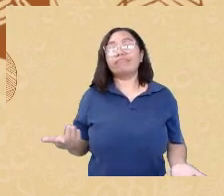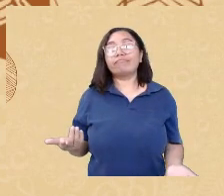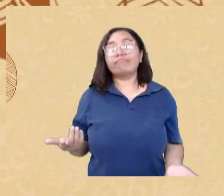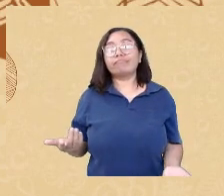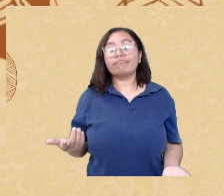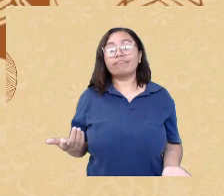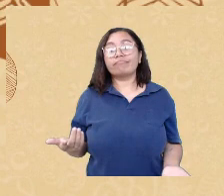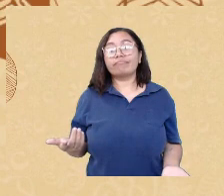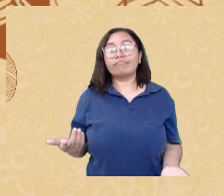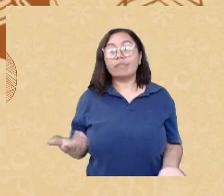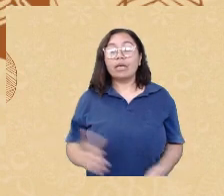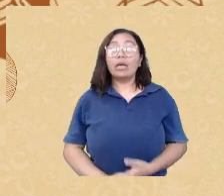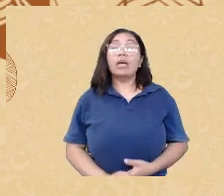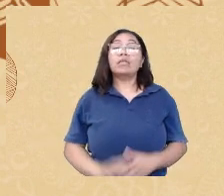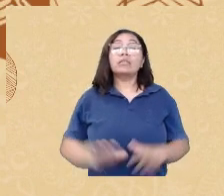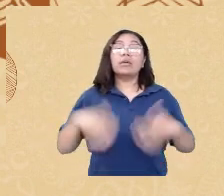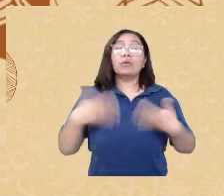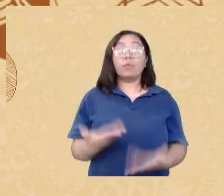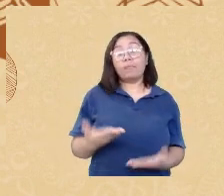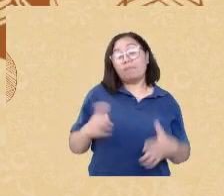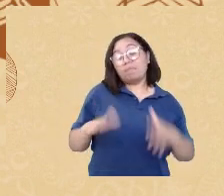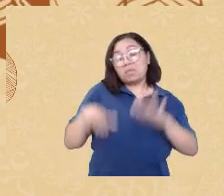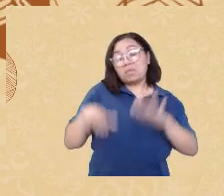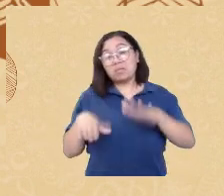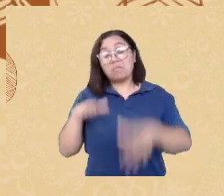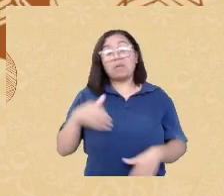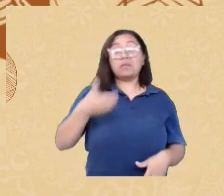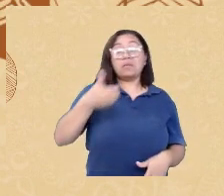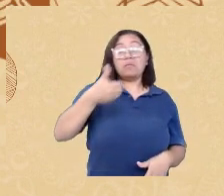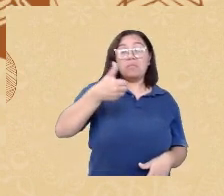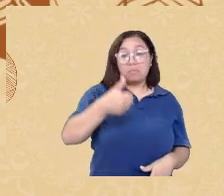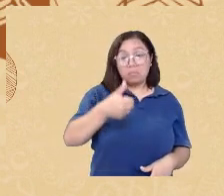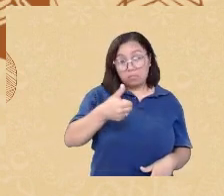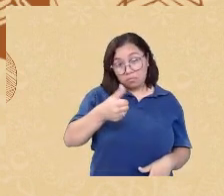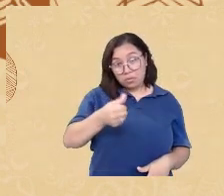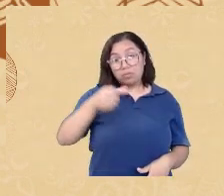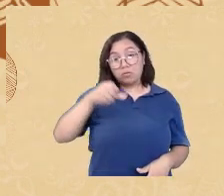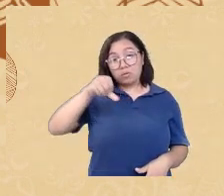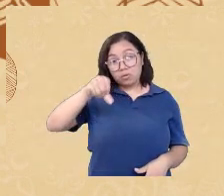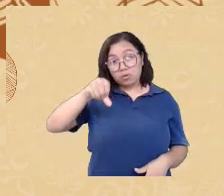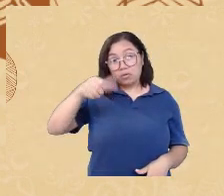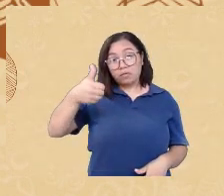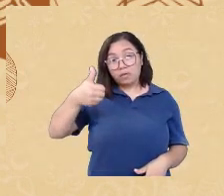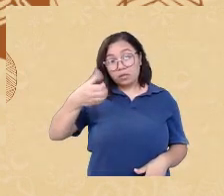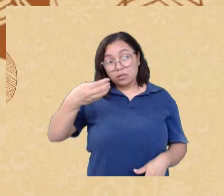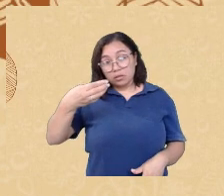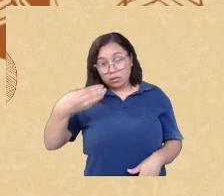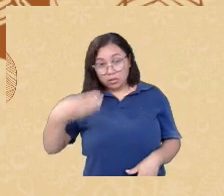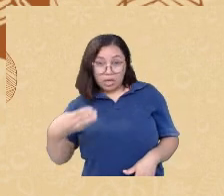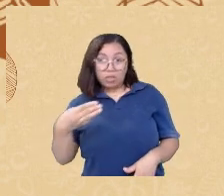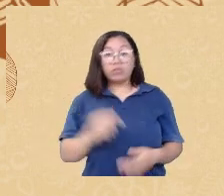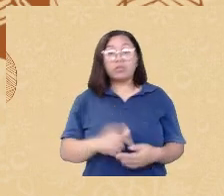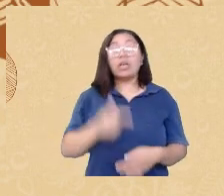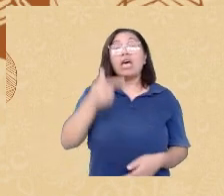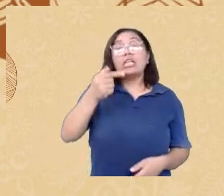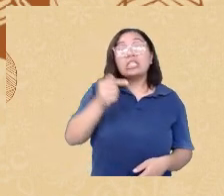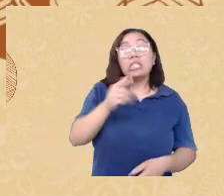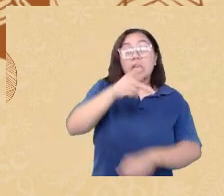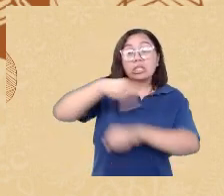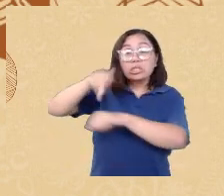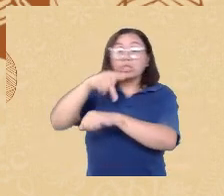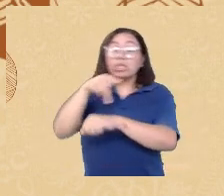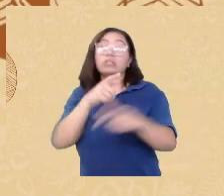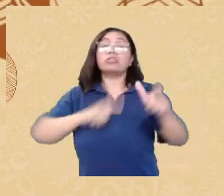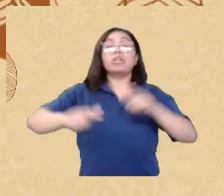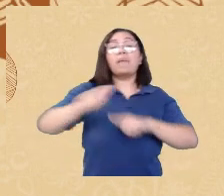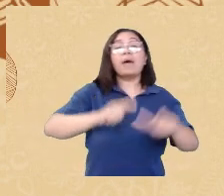nações europeias dominavam praticamente 90% do território africano aqui destacadas Espanha Itália França Reino Unido